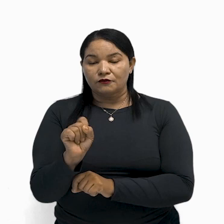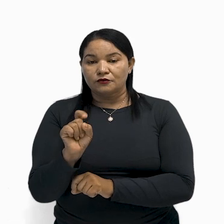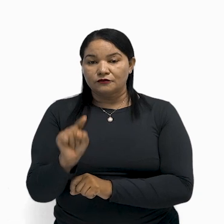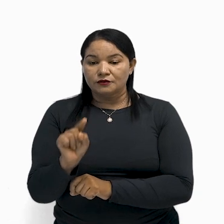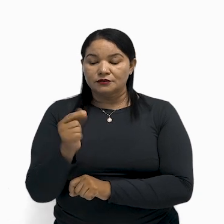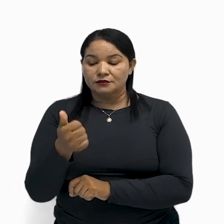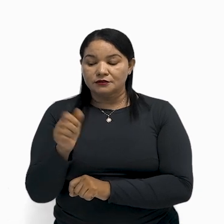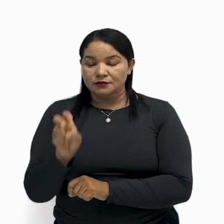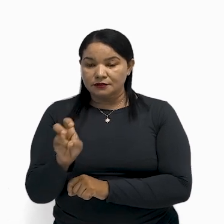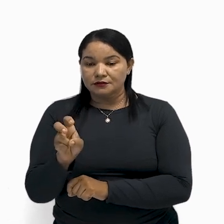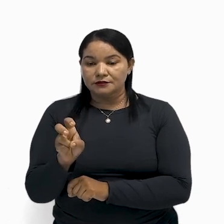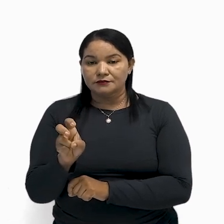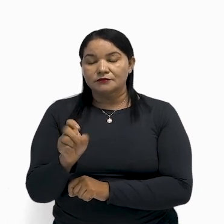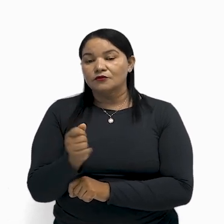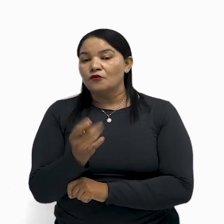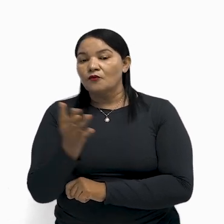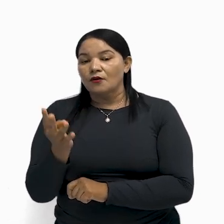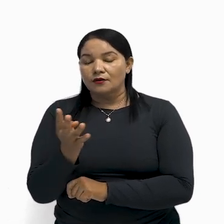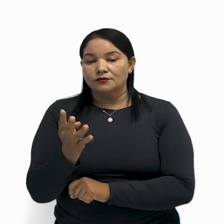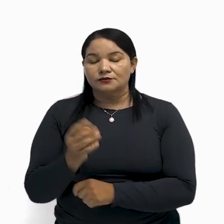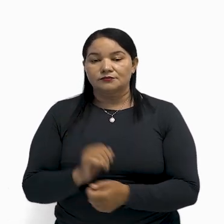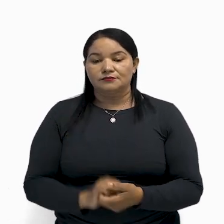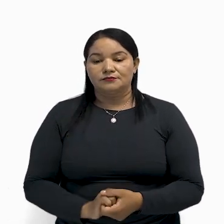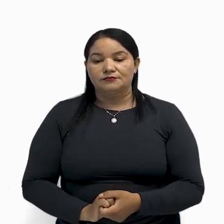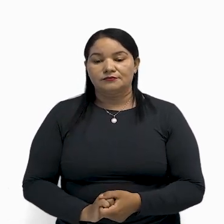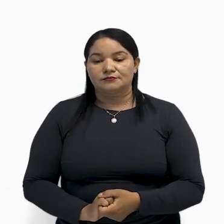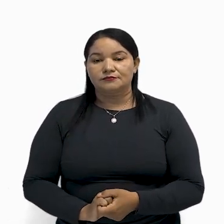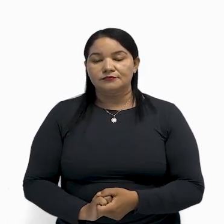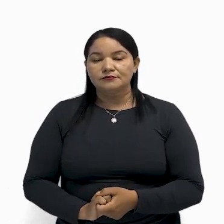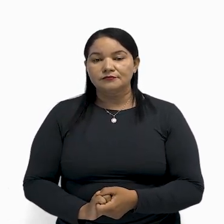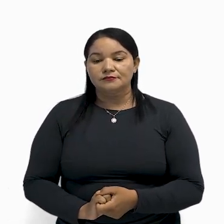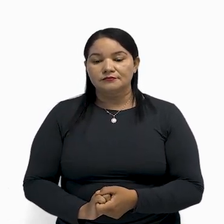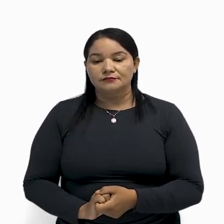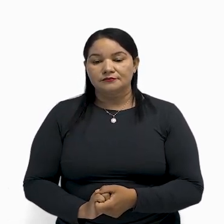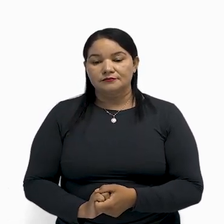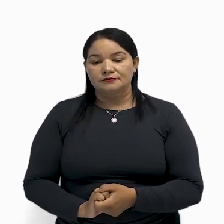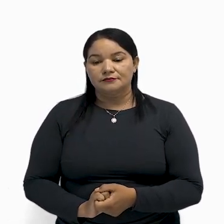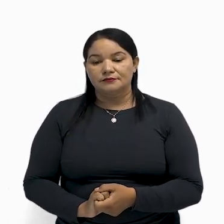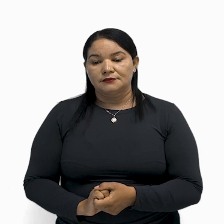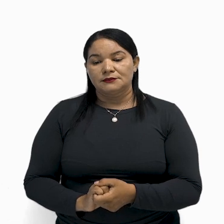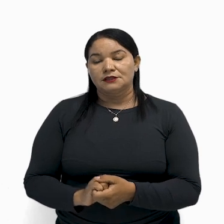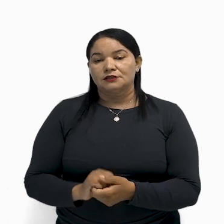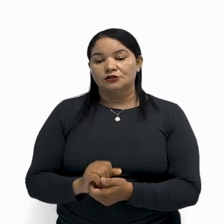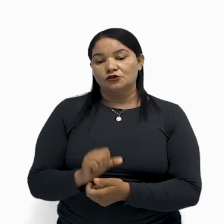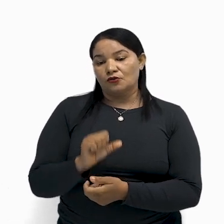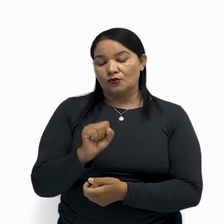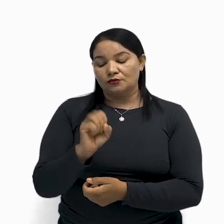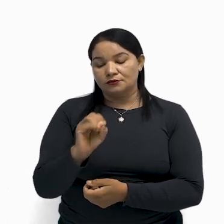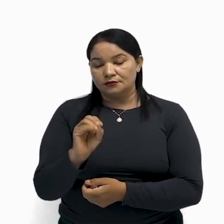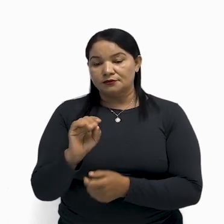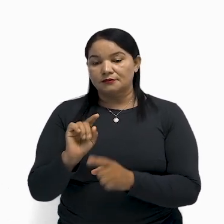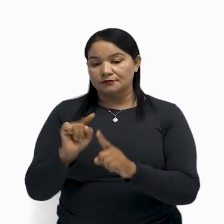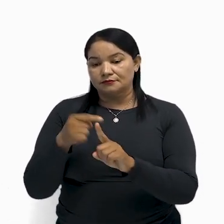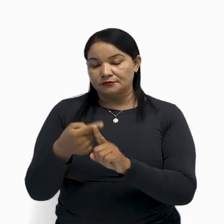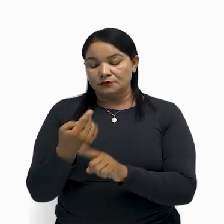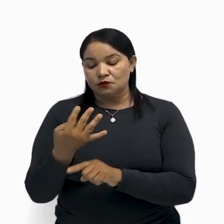15, 8 vezes 10 dá 80, né, 5 vezes 8, 40. Então, 80 mais 40, 120.